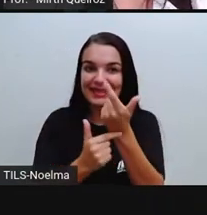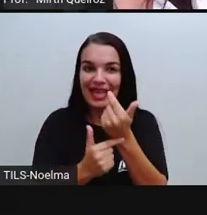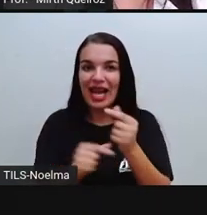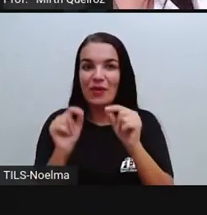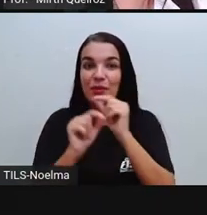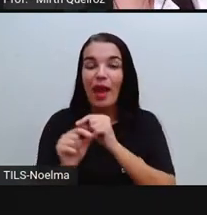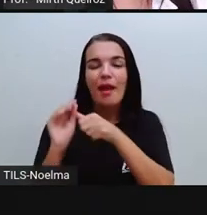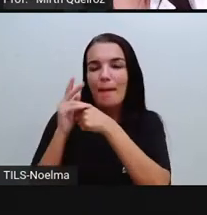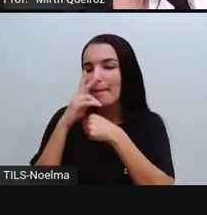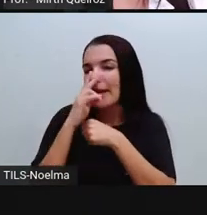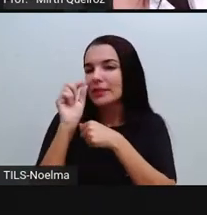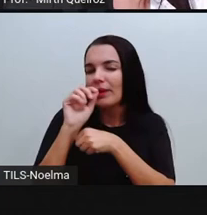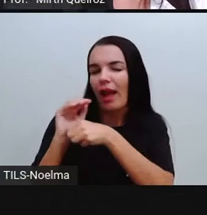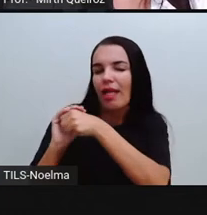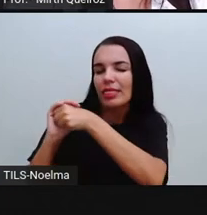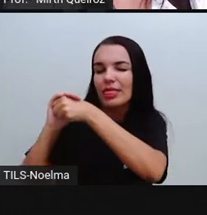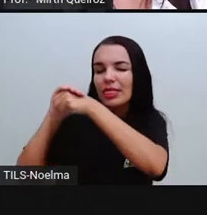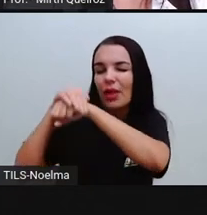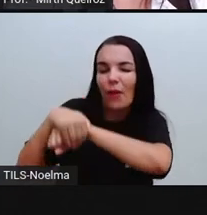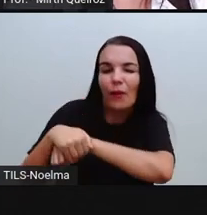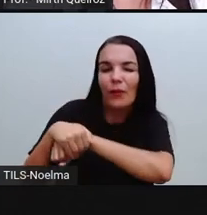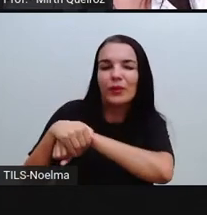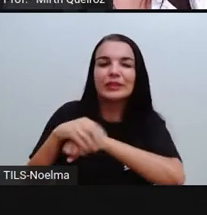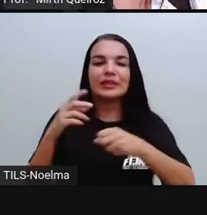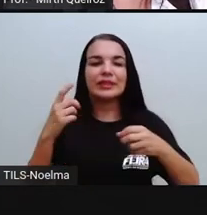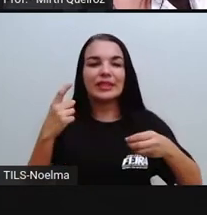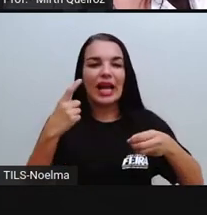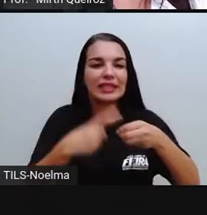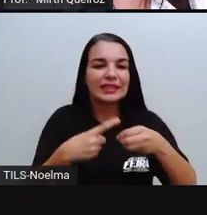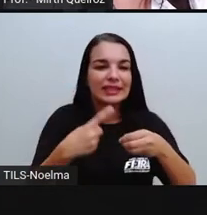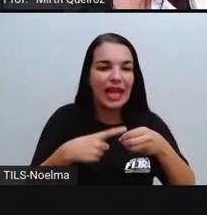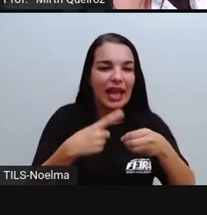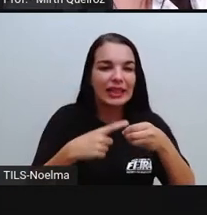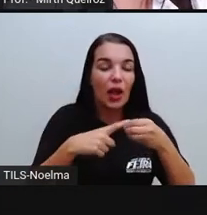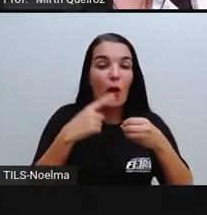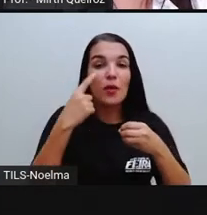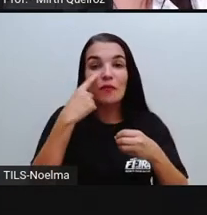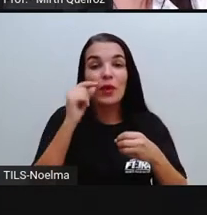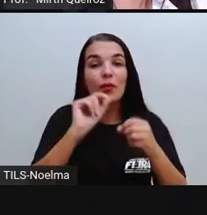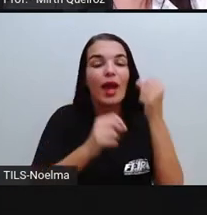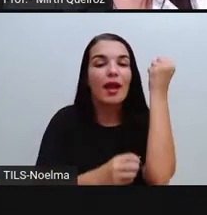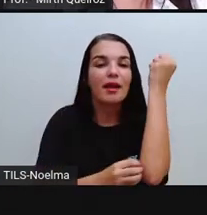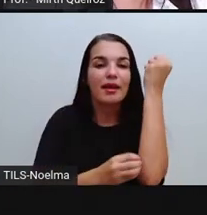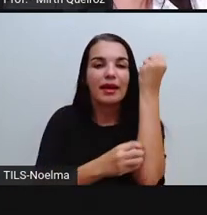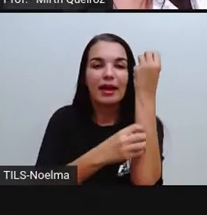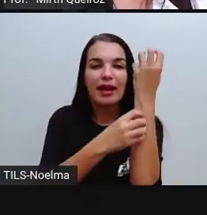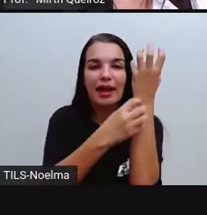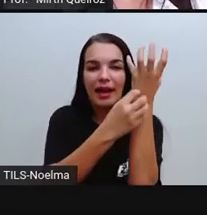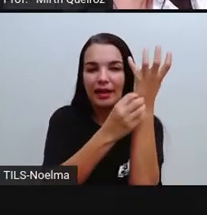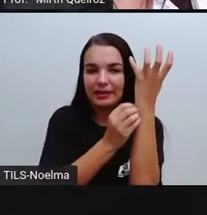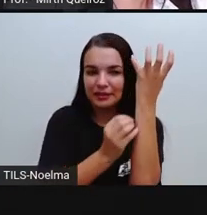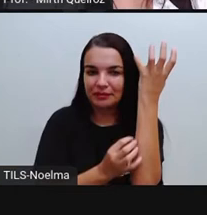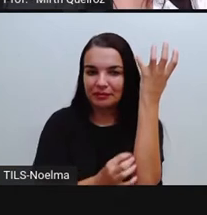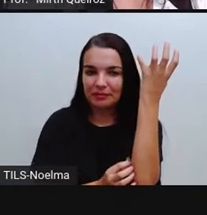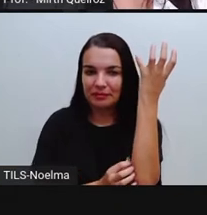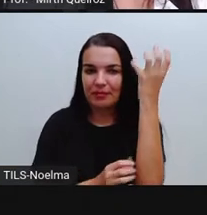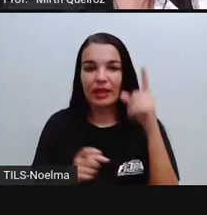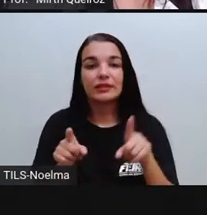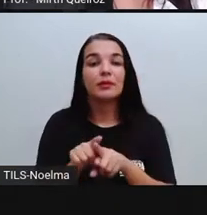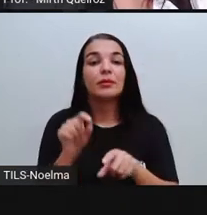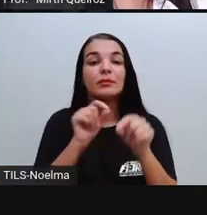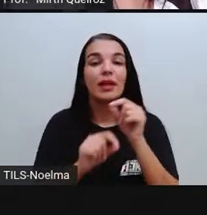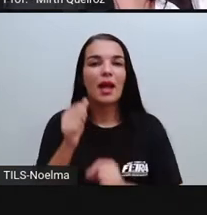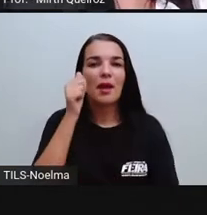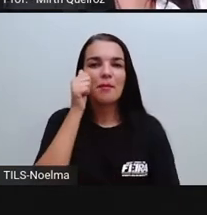passa aonde? No sertão, né? Uma vez que a gente vê o mandacaru. E o nome da tela é Moça